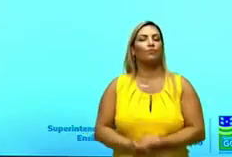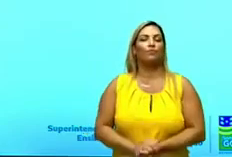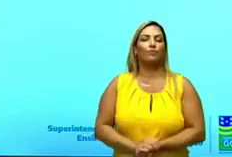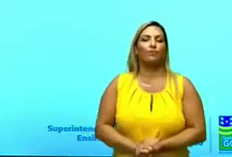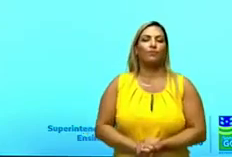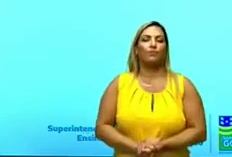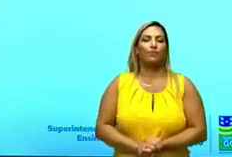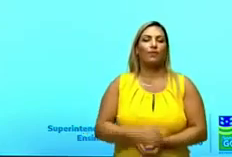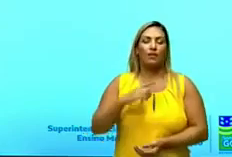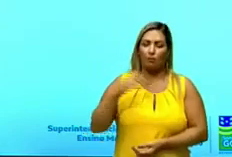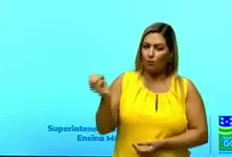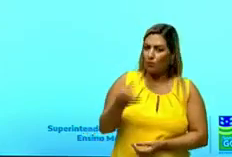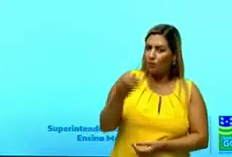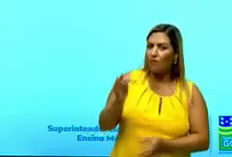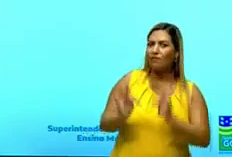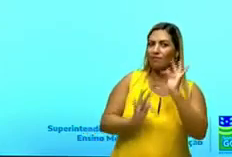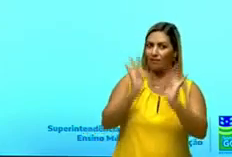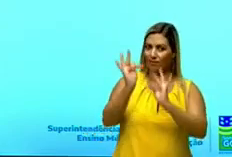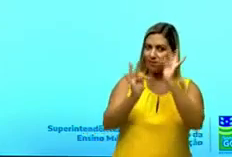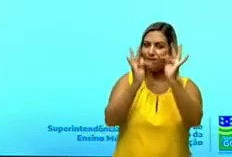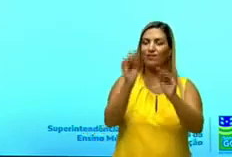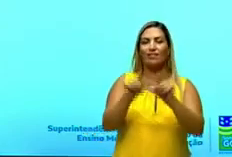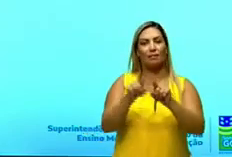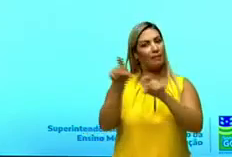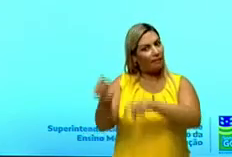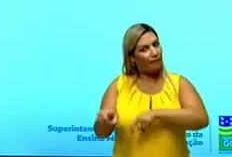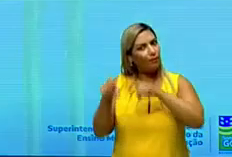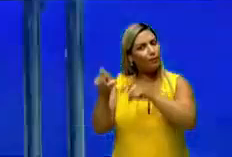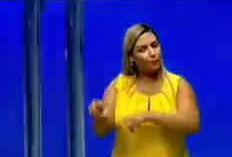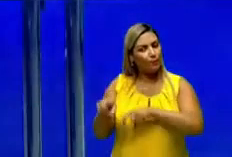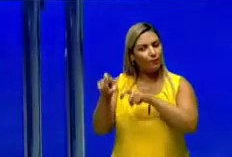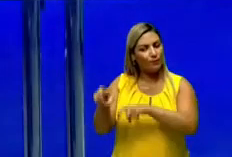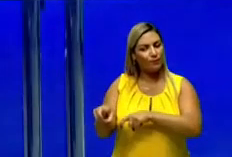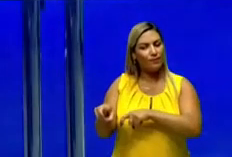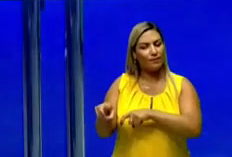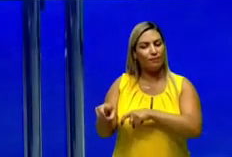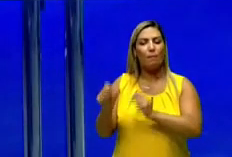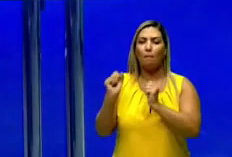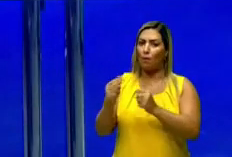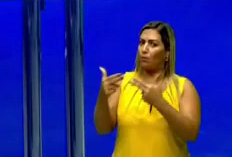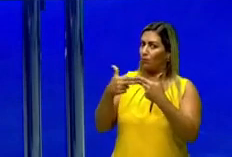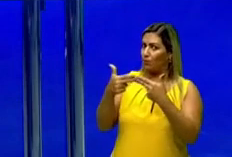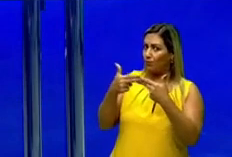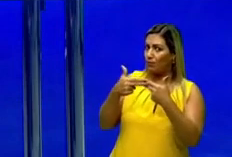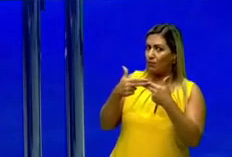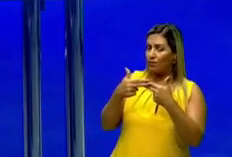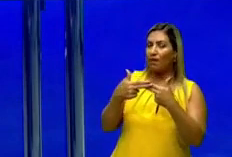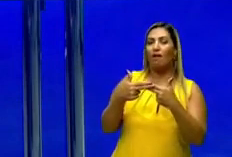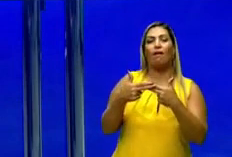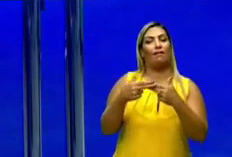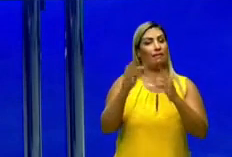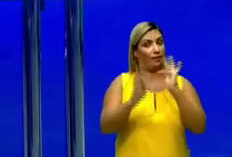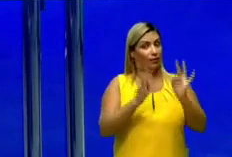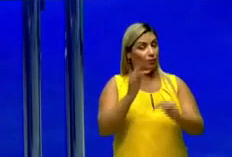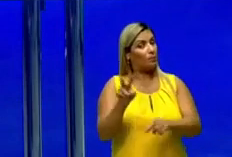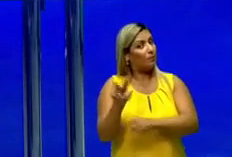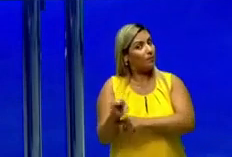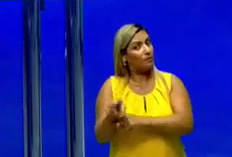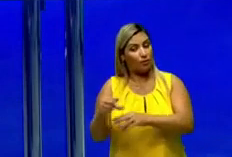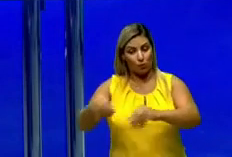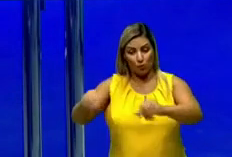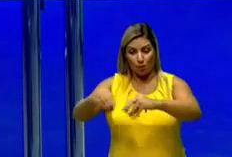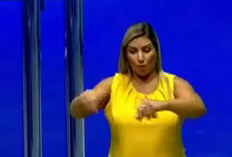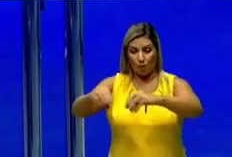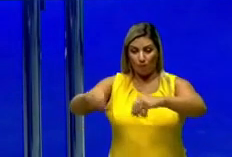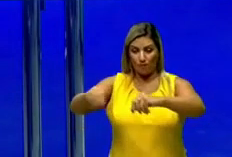Então a gente tem novas tecnologias. Até mesmo na agricultura, né? Você pode utilizar a tecnologia para preservar o solo.